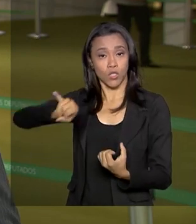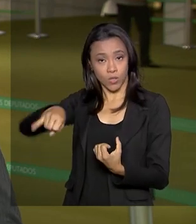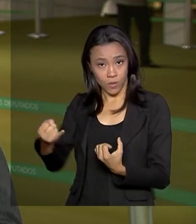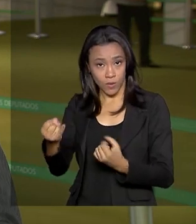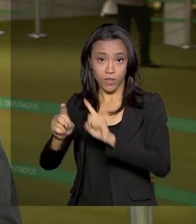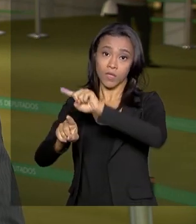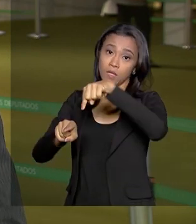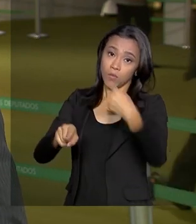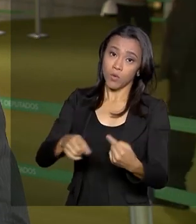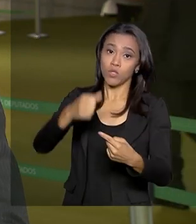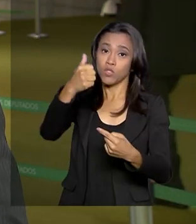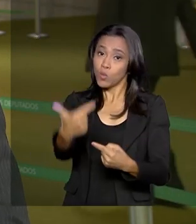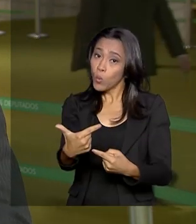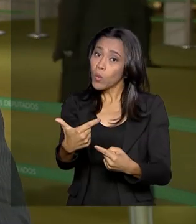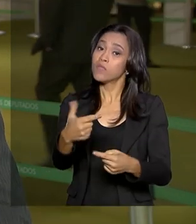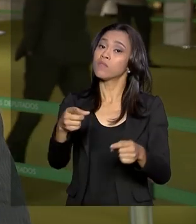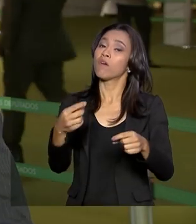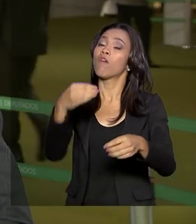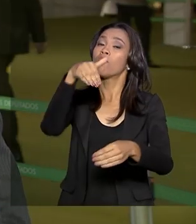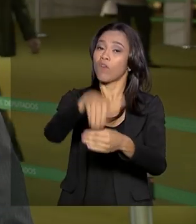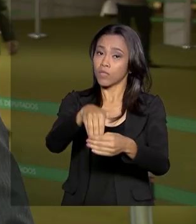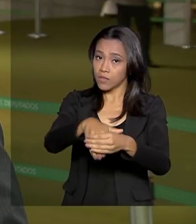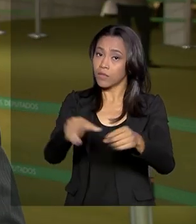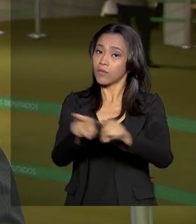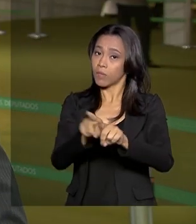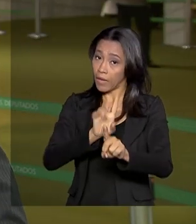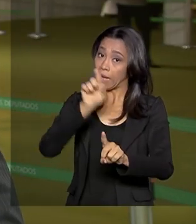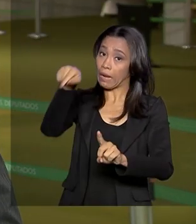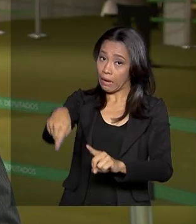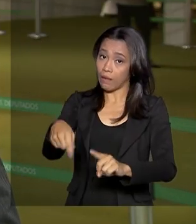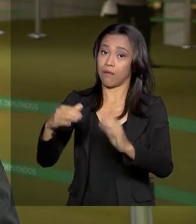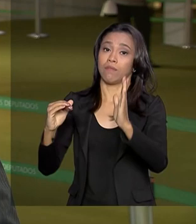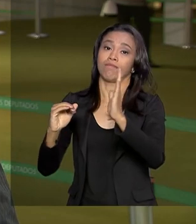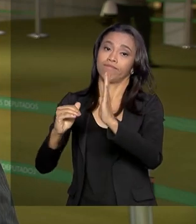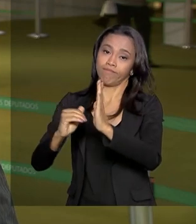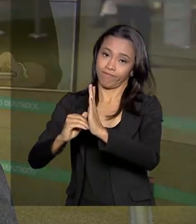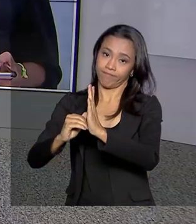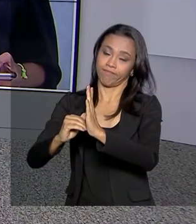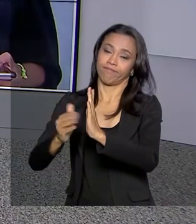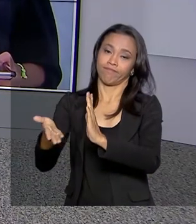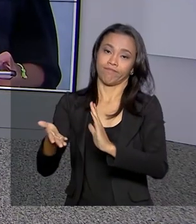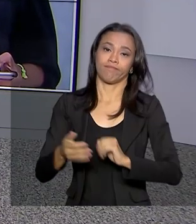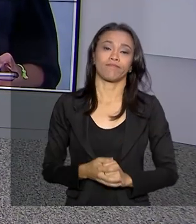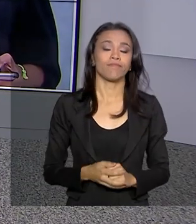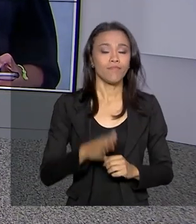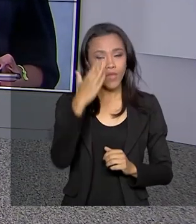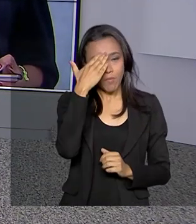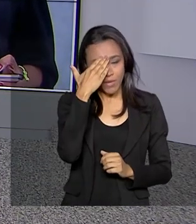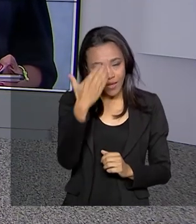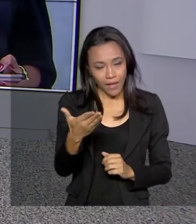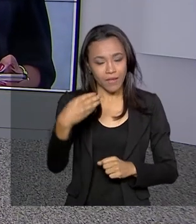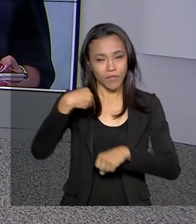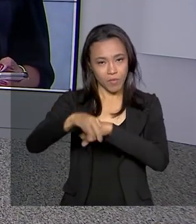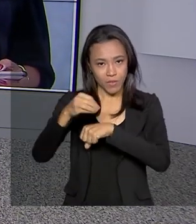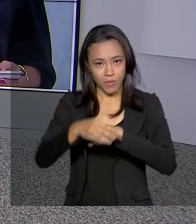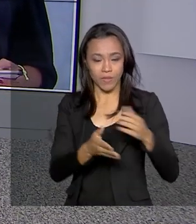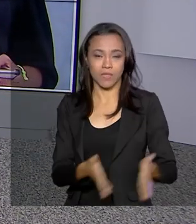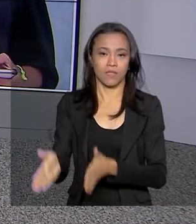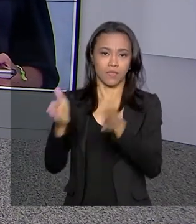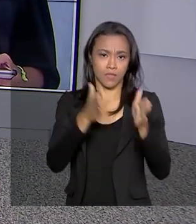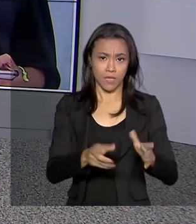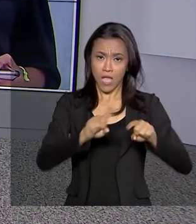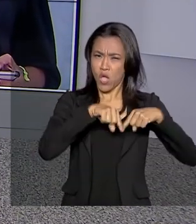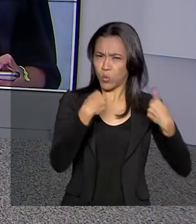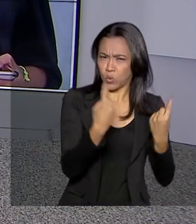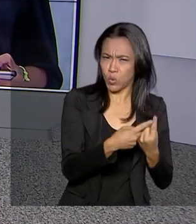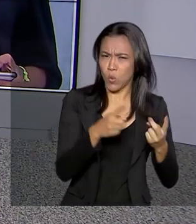votado em dois turnos também no plenário já do Senado. Carla, é com você. Obrigada, Glauco, pelas suas informações. Reuniões, eventos